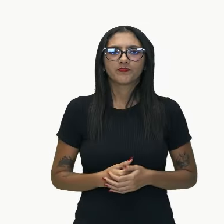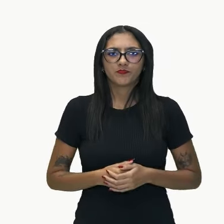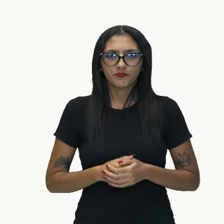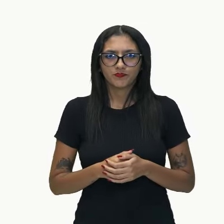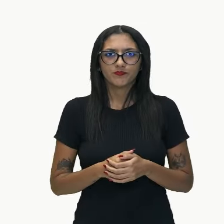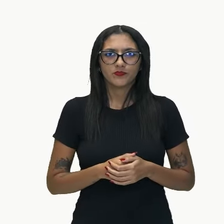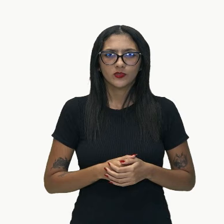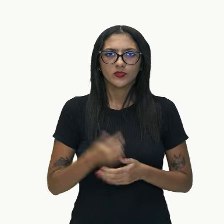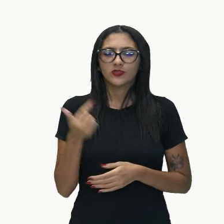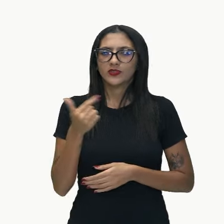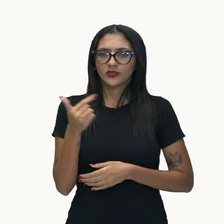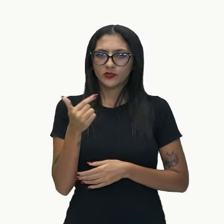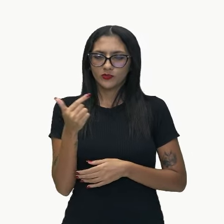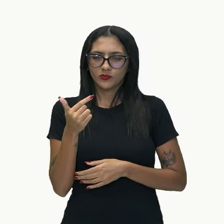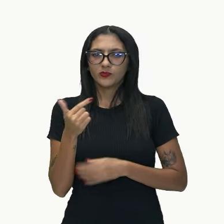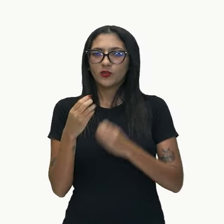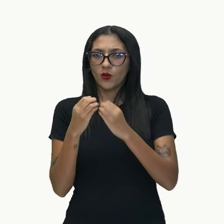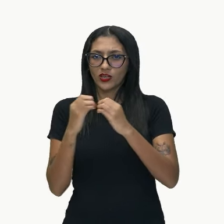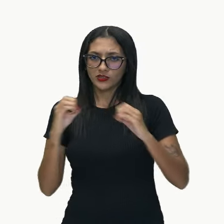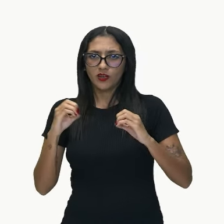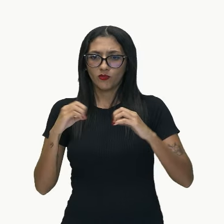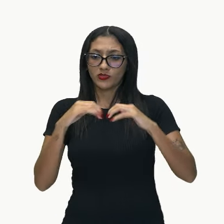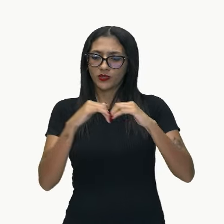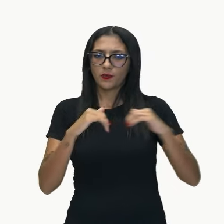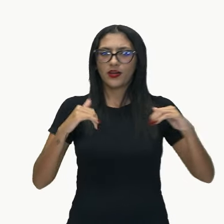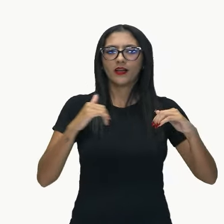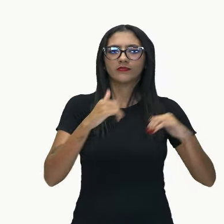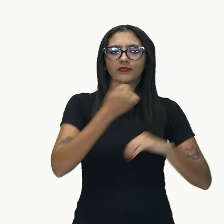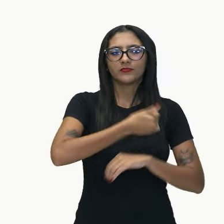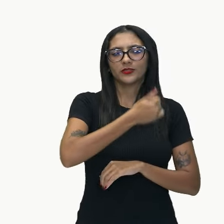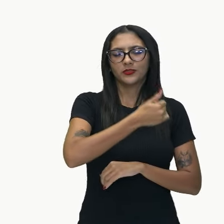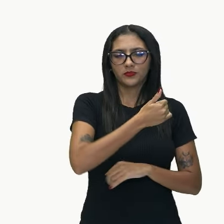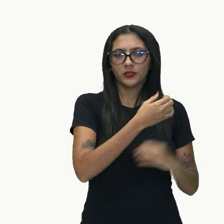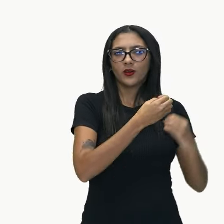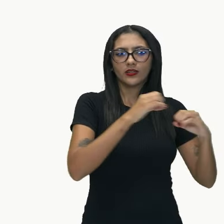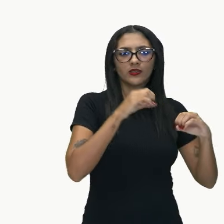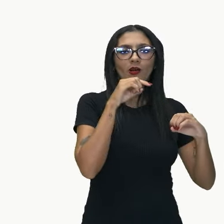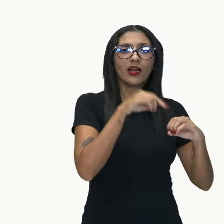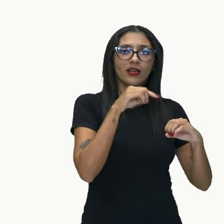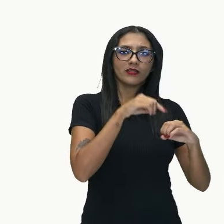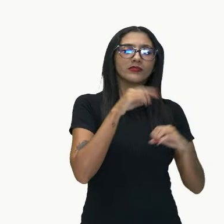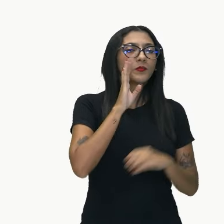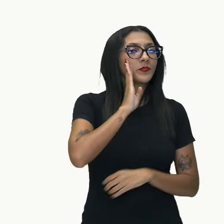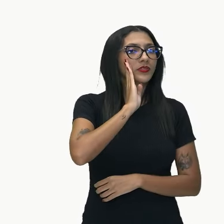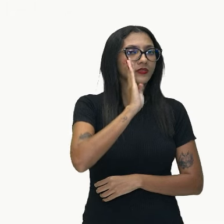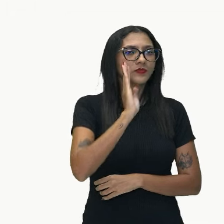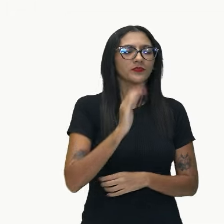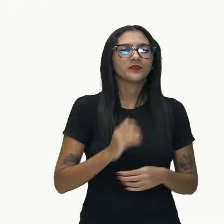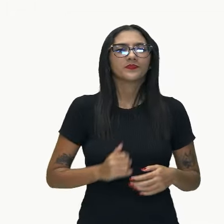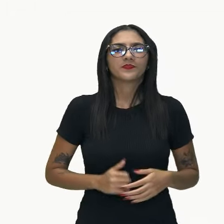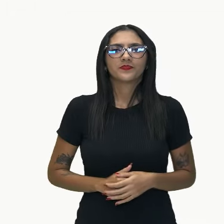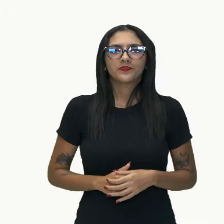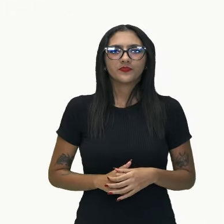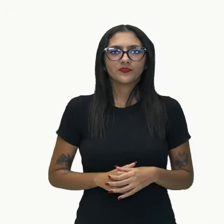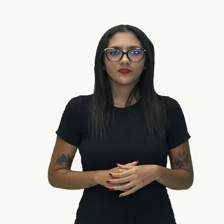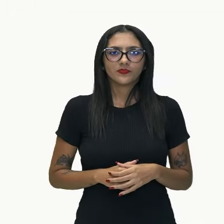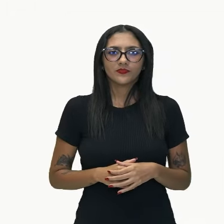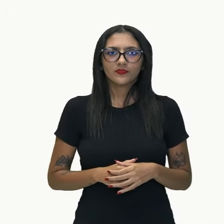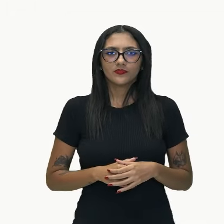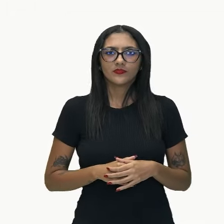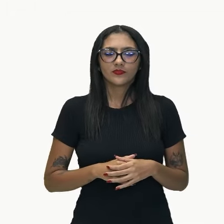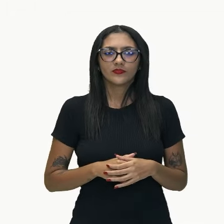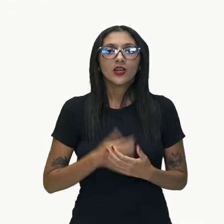outra oração é a oração principal, né? Temos aqui. E aí, gente, nesse caso, já